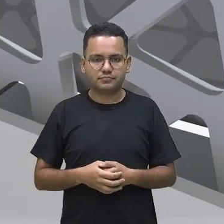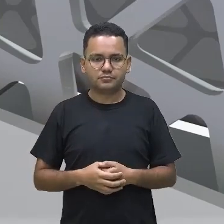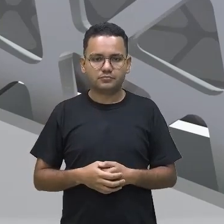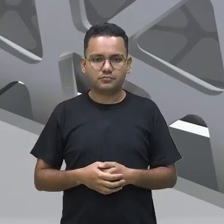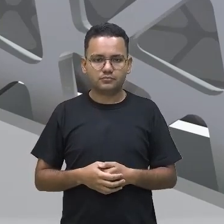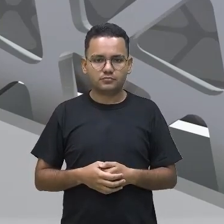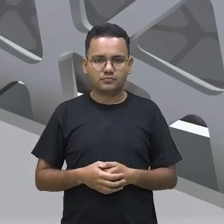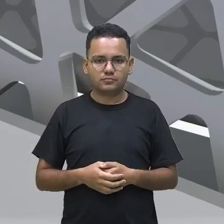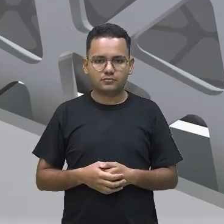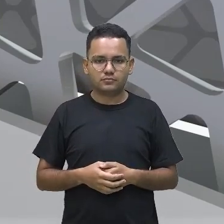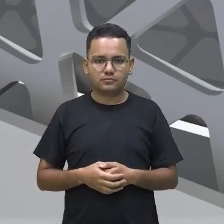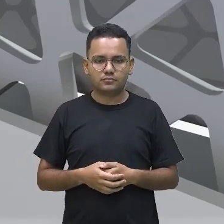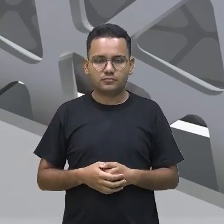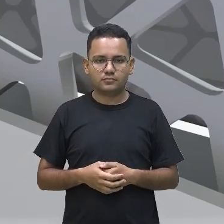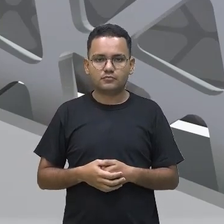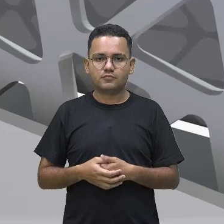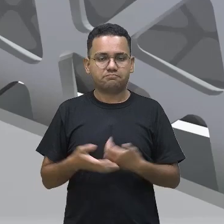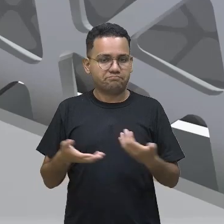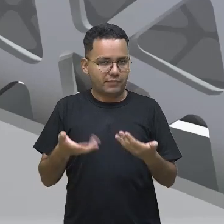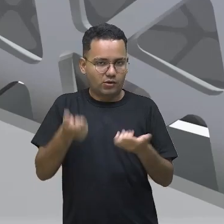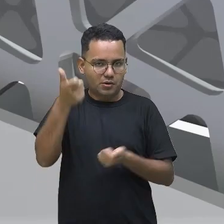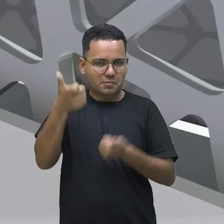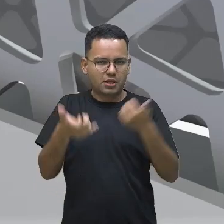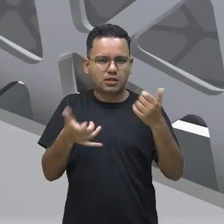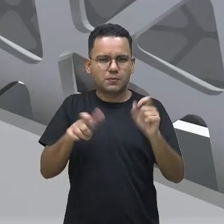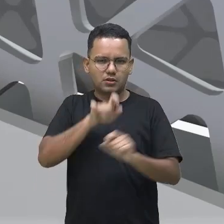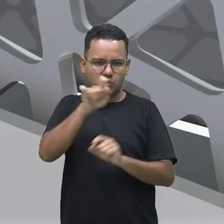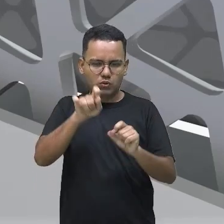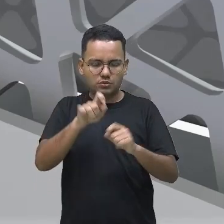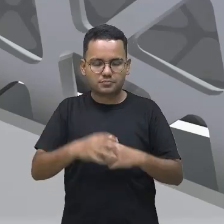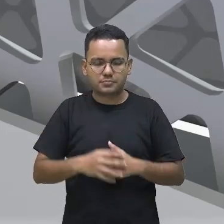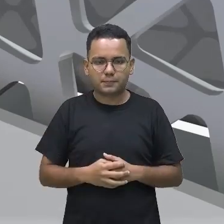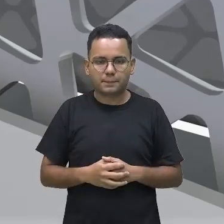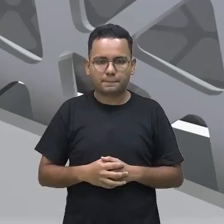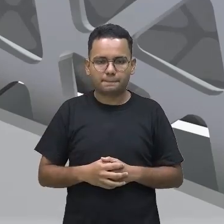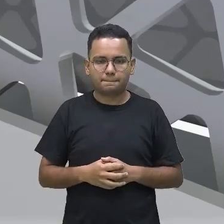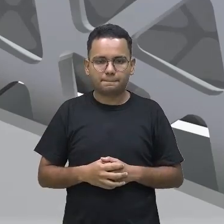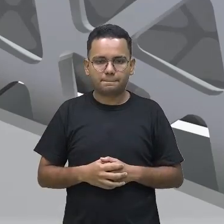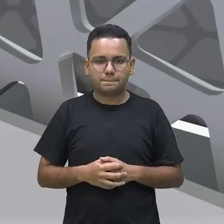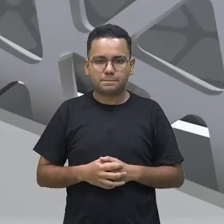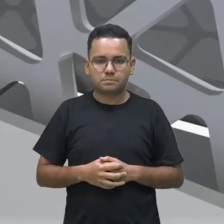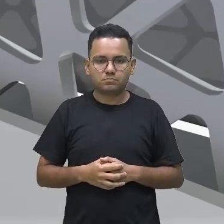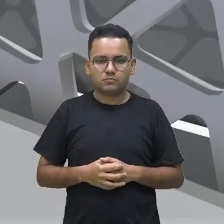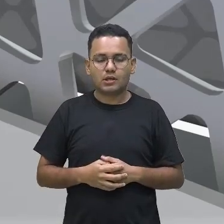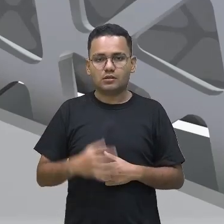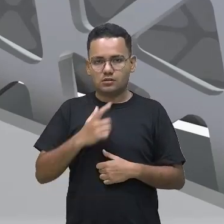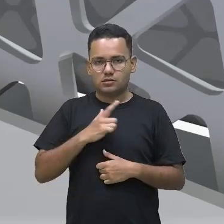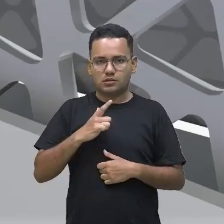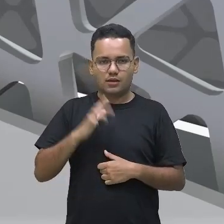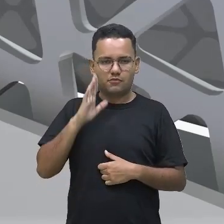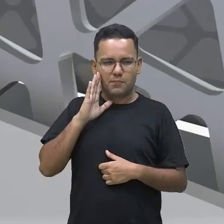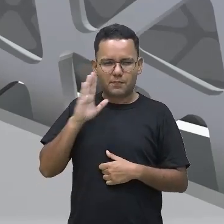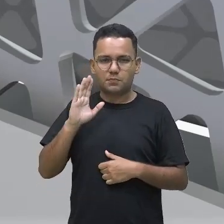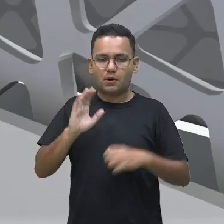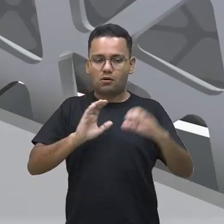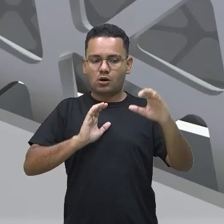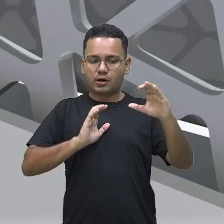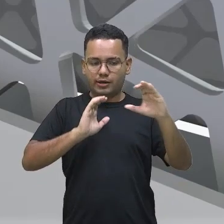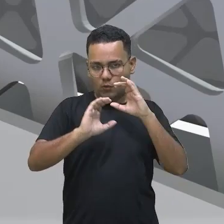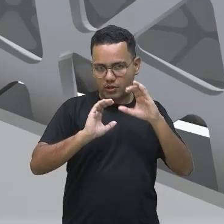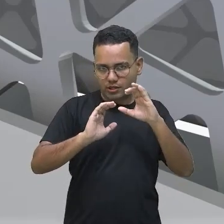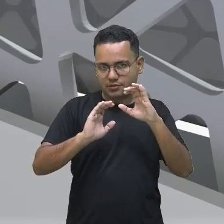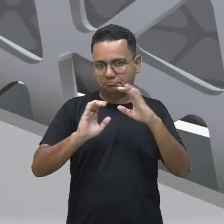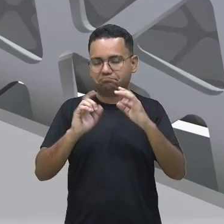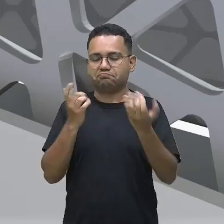Durante toda nossa aula, nós trabalhamos a parte da comunicação, da informação,